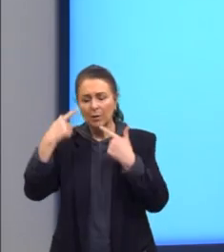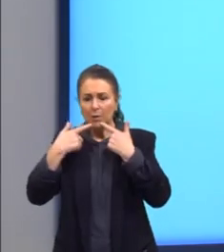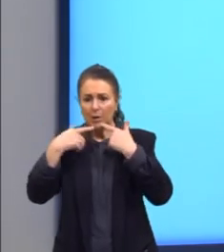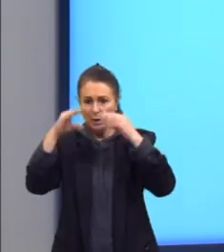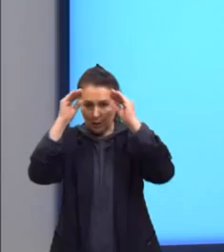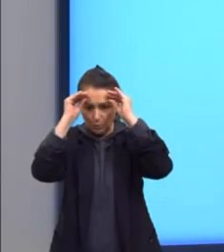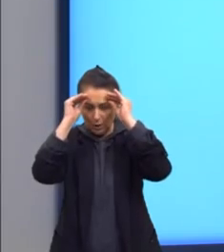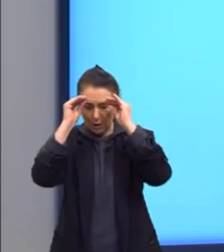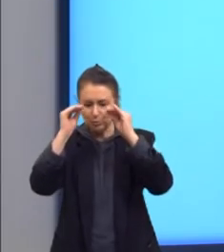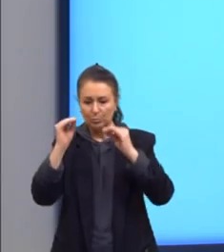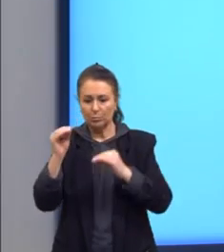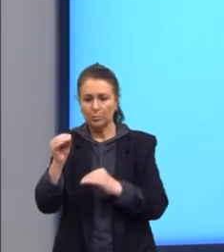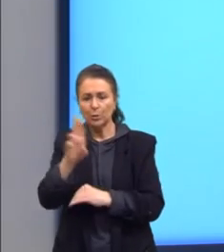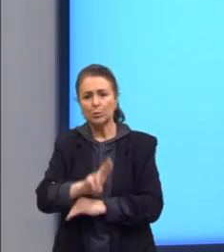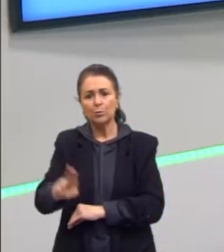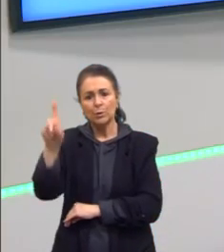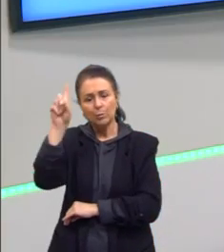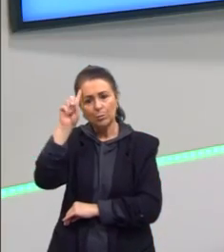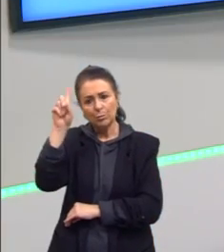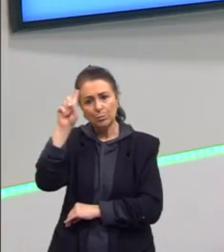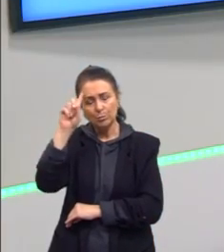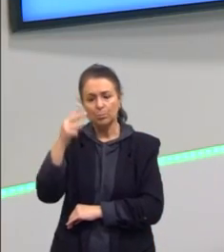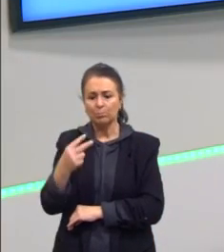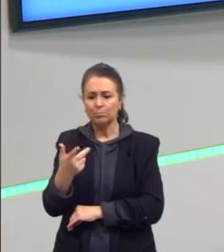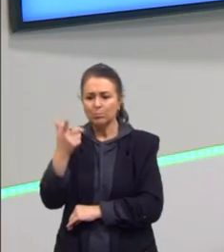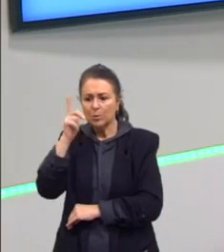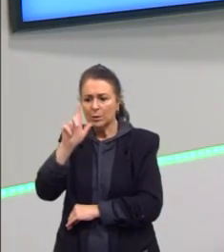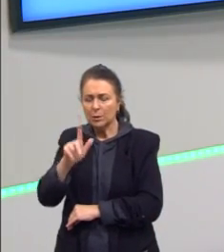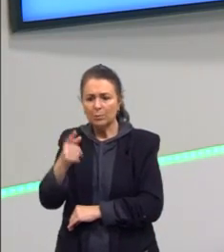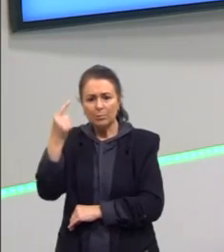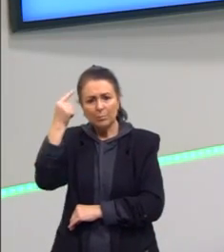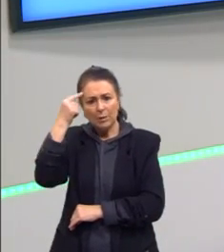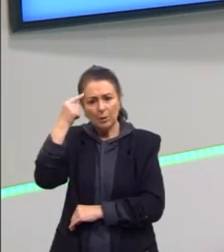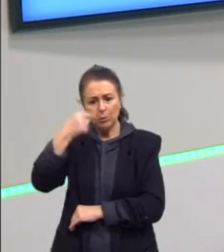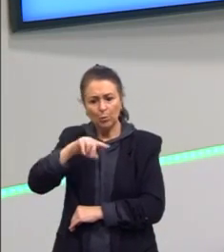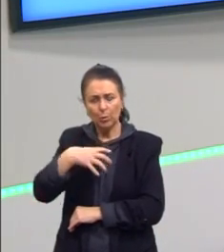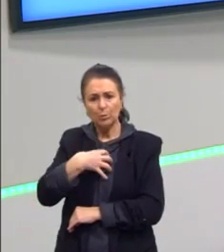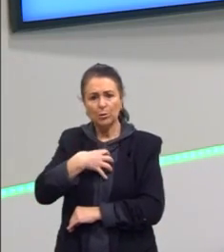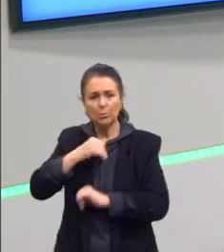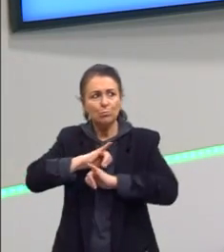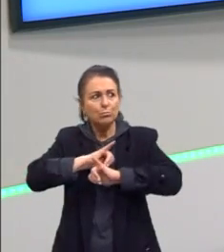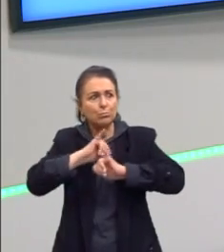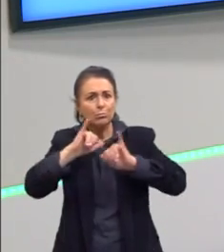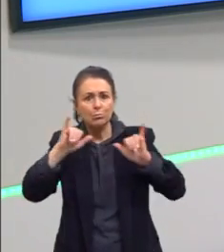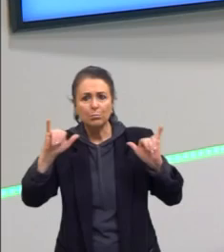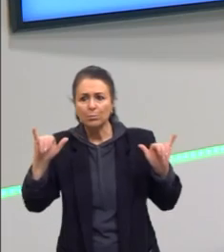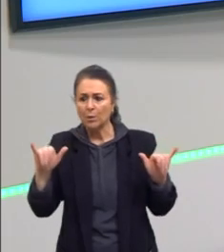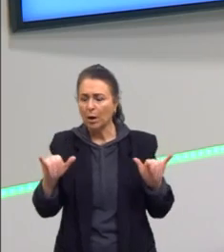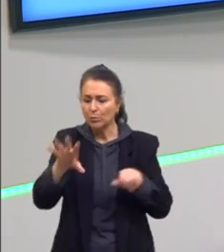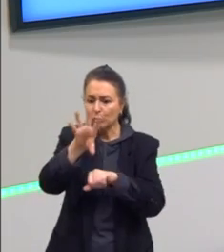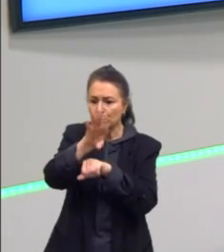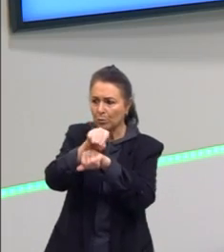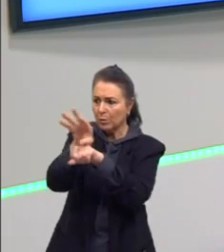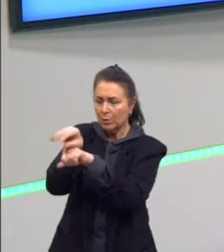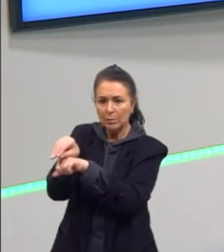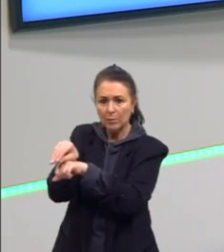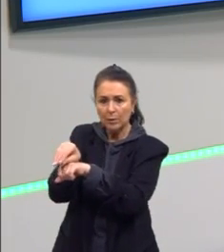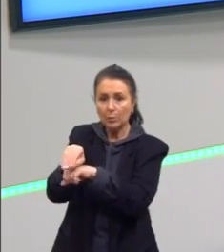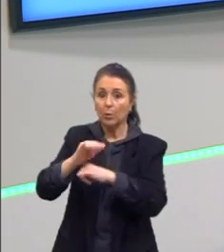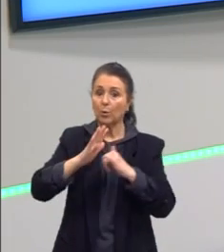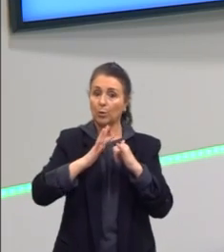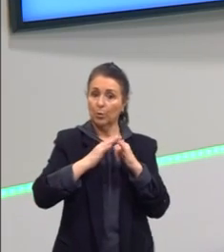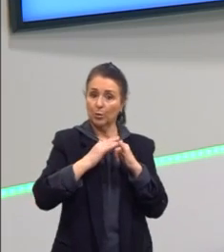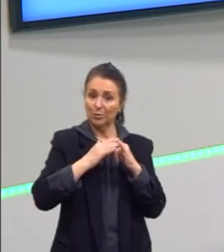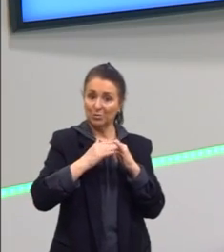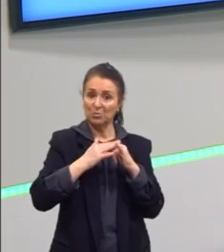dos nossos dias, eu não consigo pensar em um outro meio de disseminação de conhecimento que o YouTube.